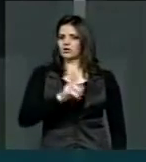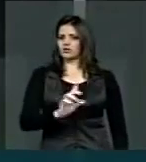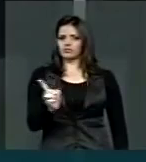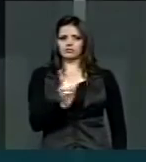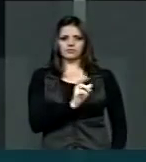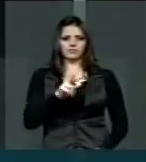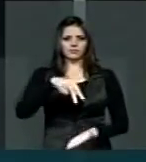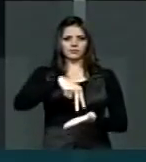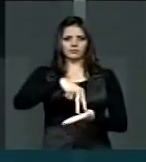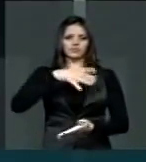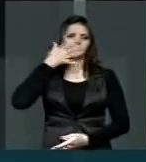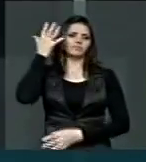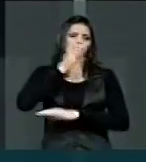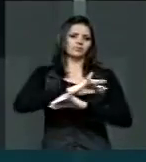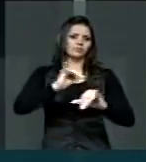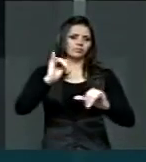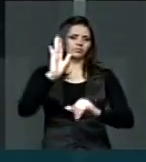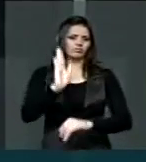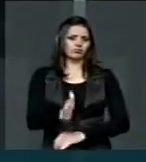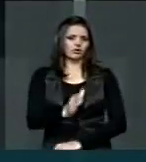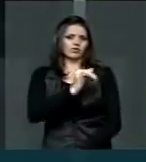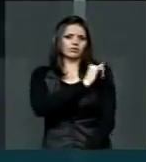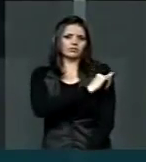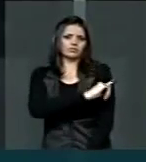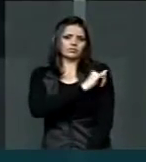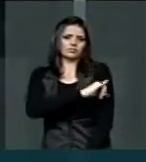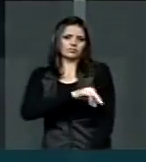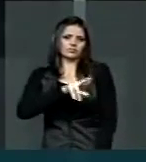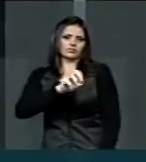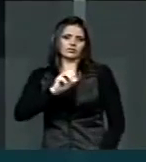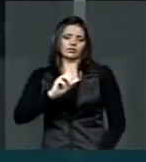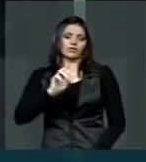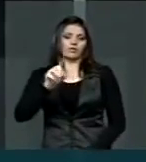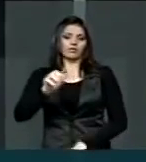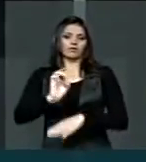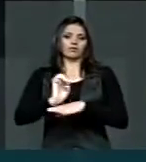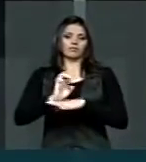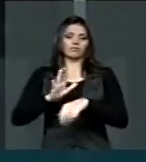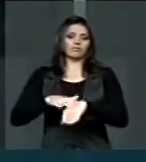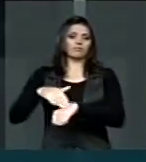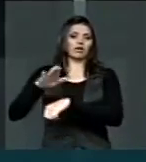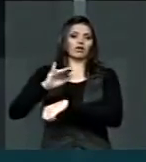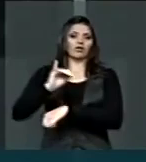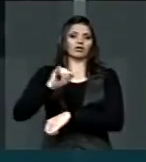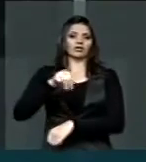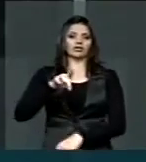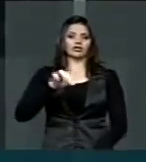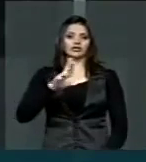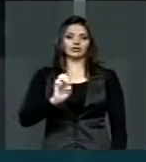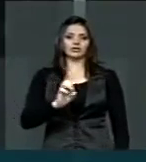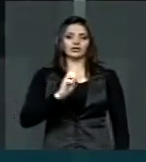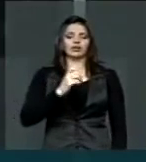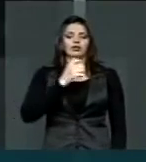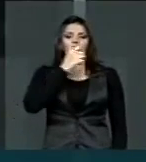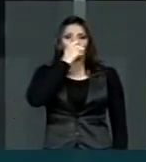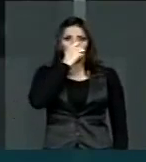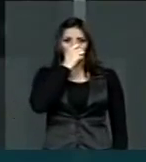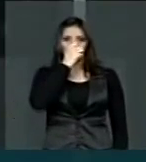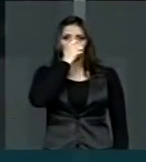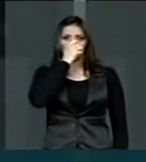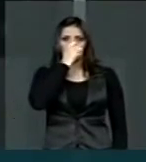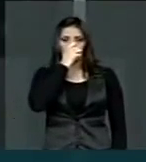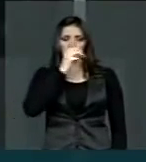que venho a esta tribuna para dizer que o Rio é o Estado com a maior taxa de incidência de tuberculose no país.